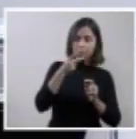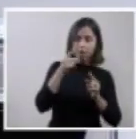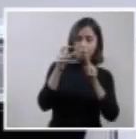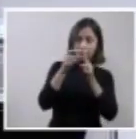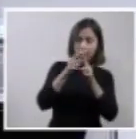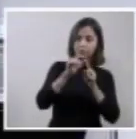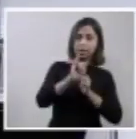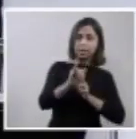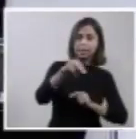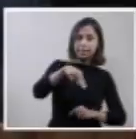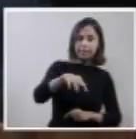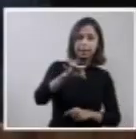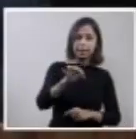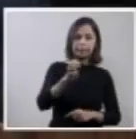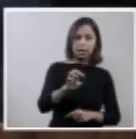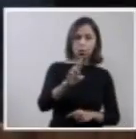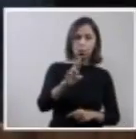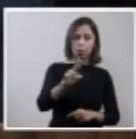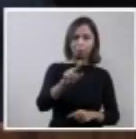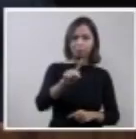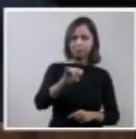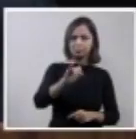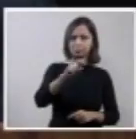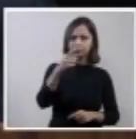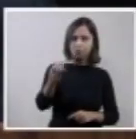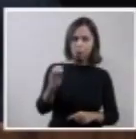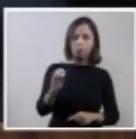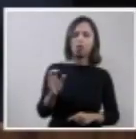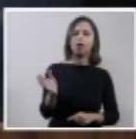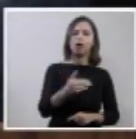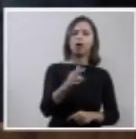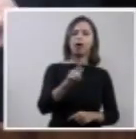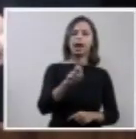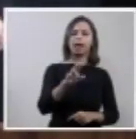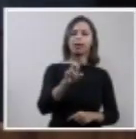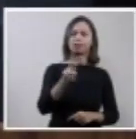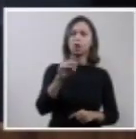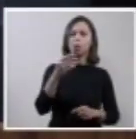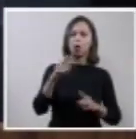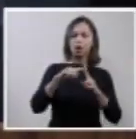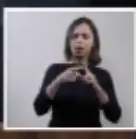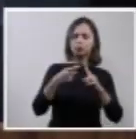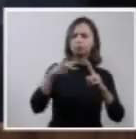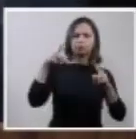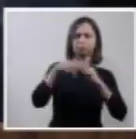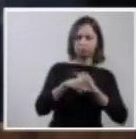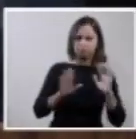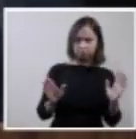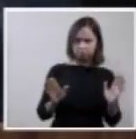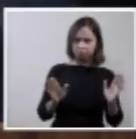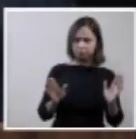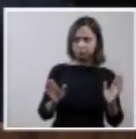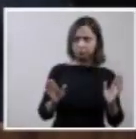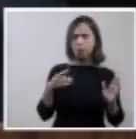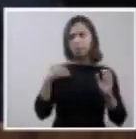ser tomada, sob o ângulo médico-jurídico, como